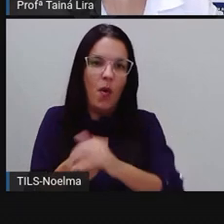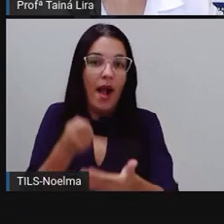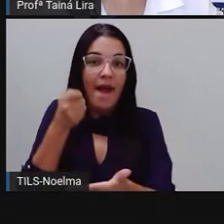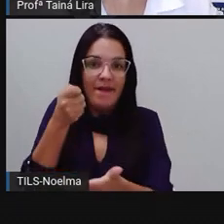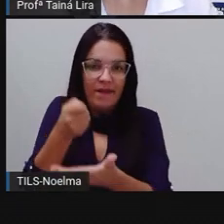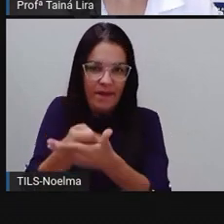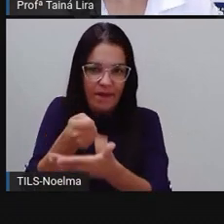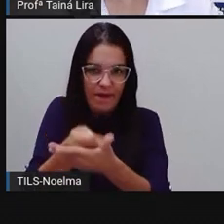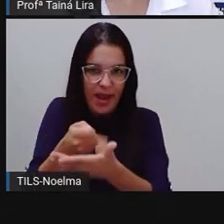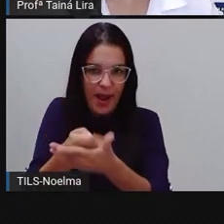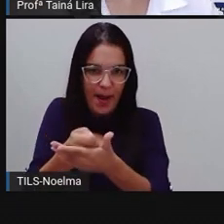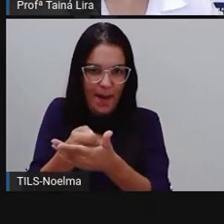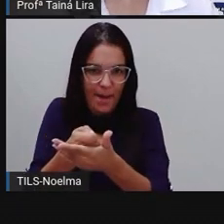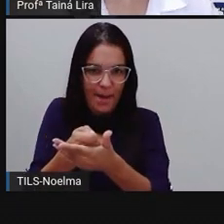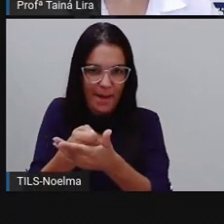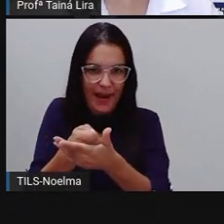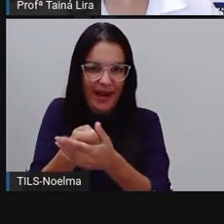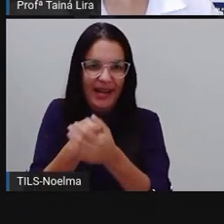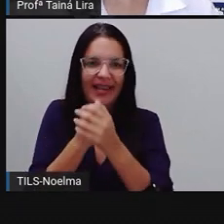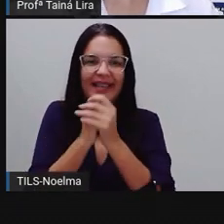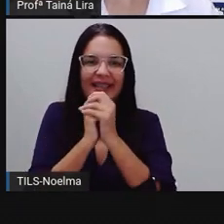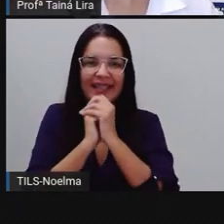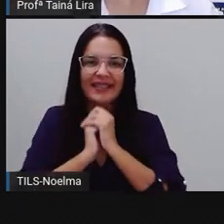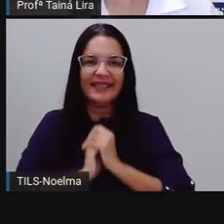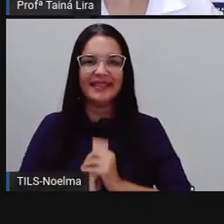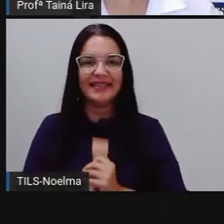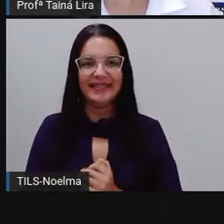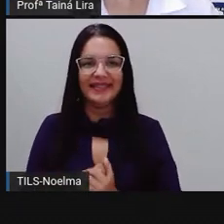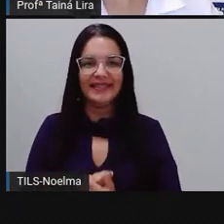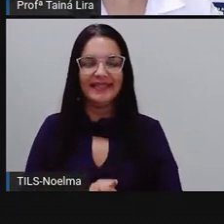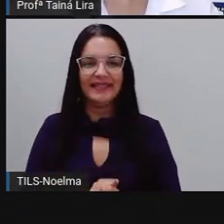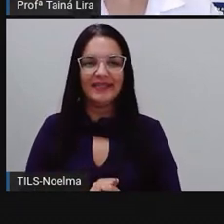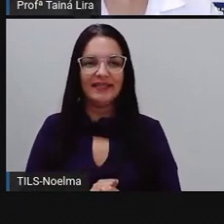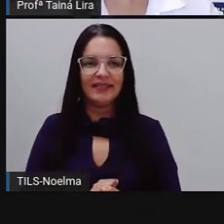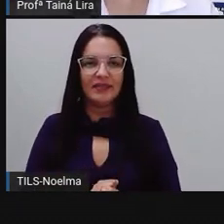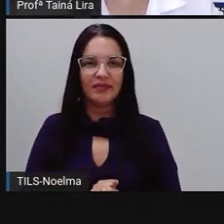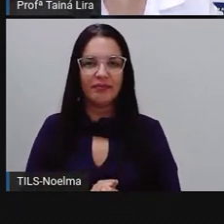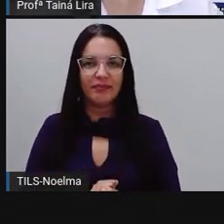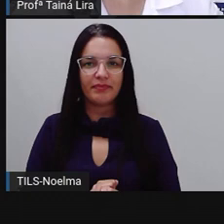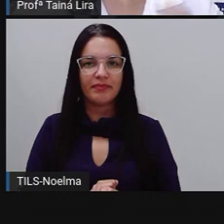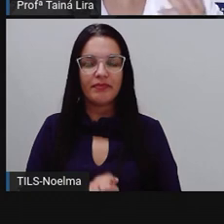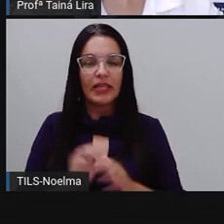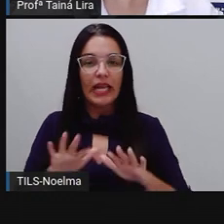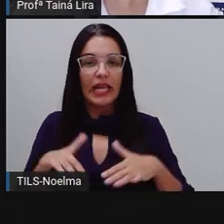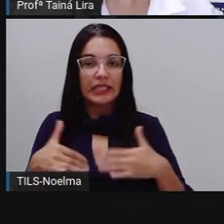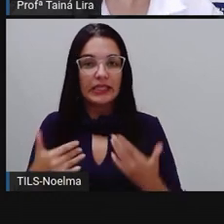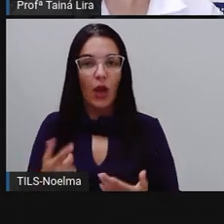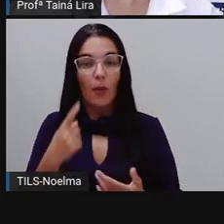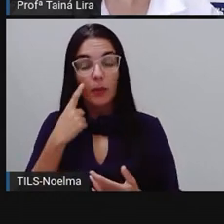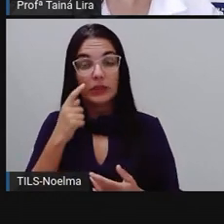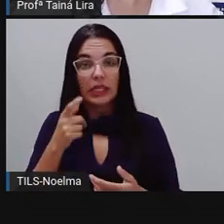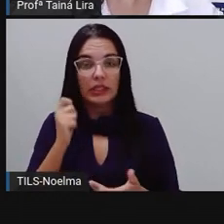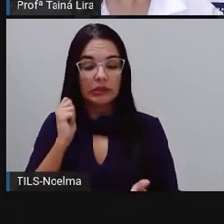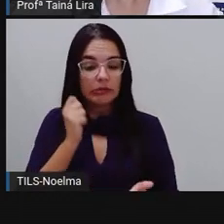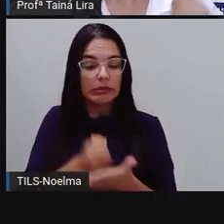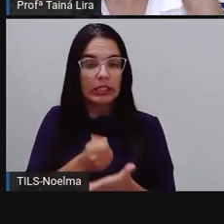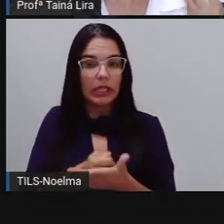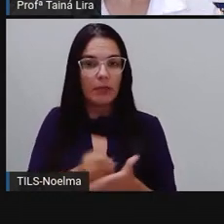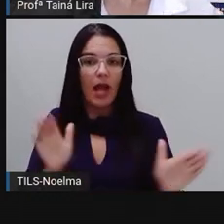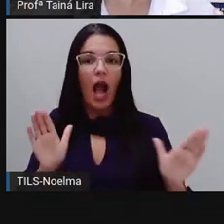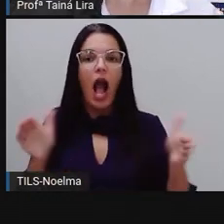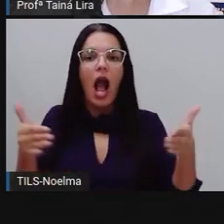que os passos, né? Eram bem devagarinho, mas eram passos firmes, então ela estava muito determinada aí